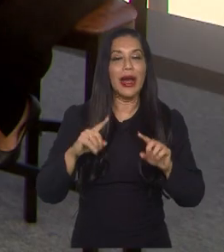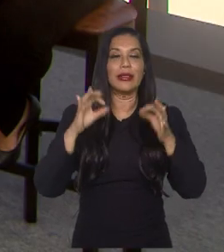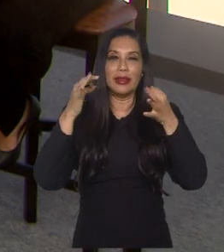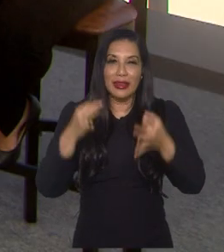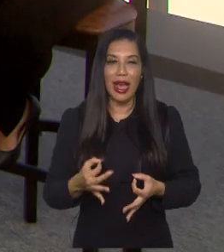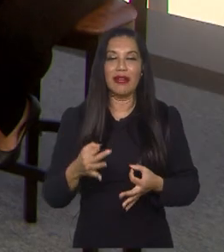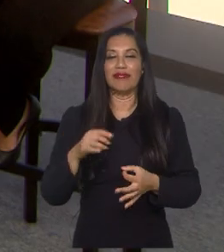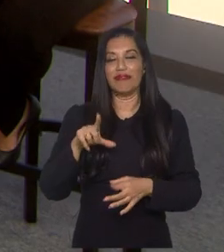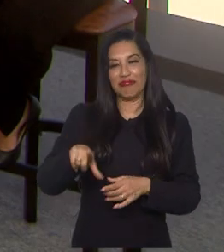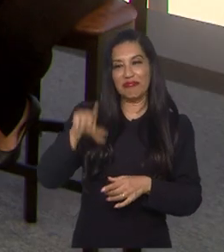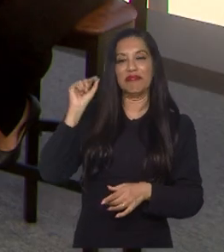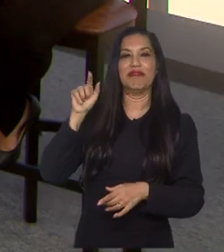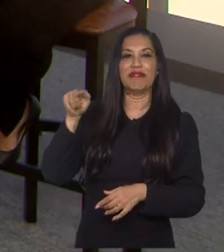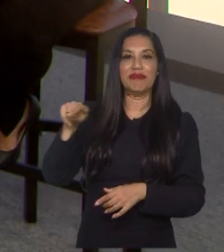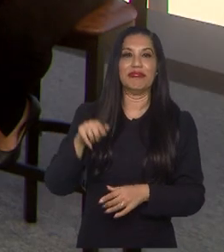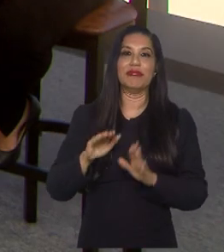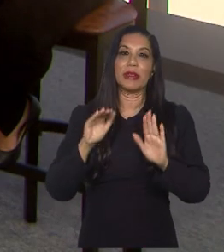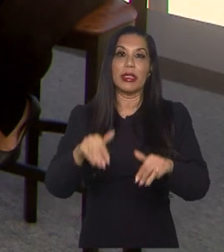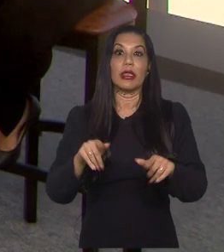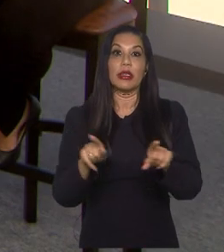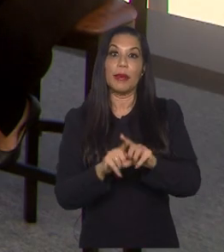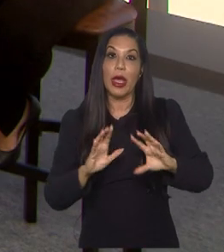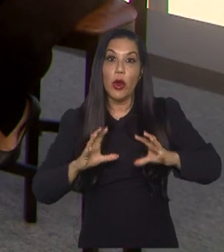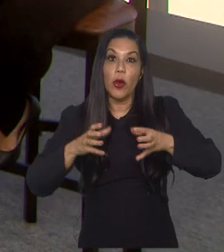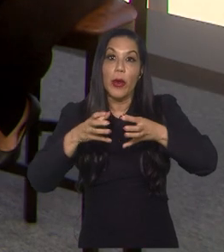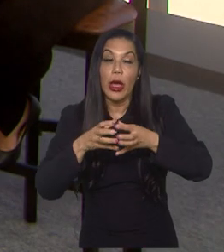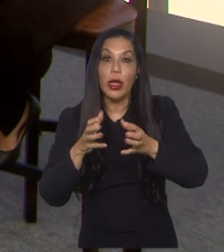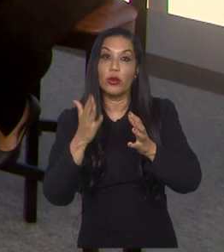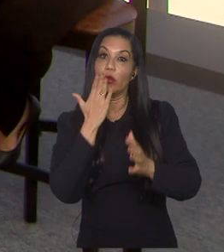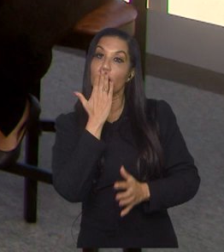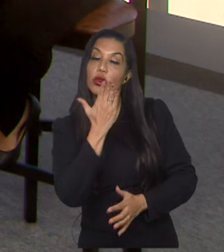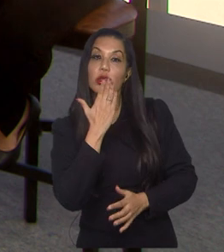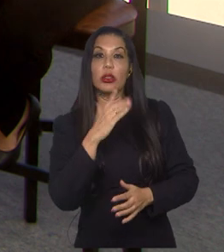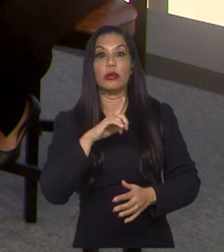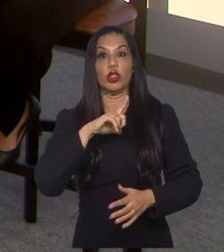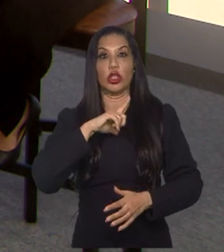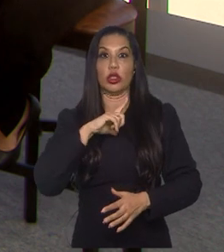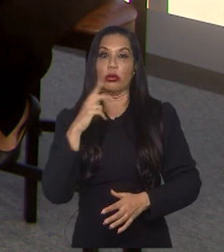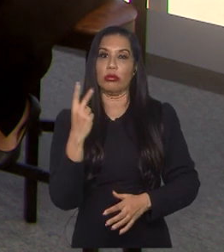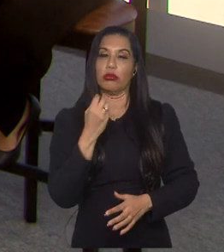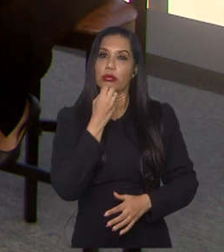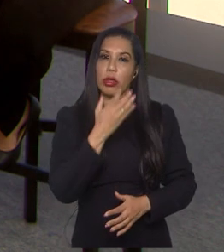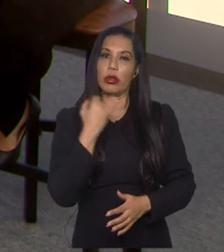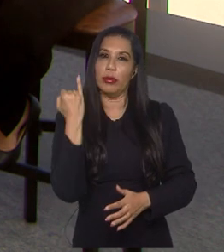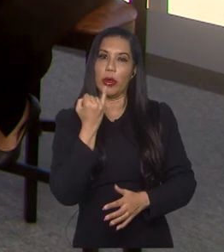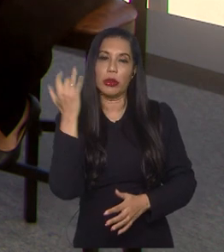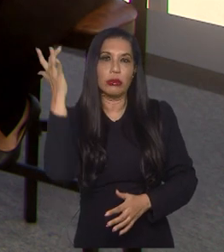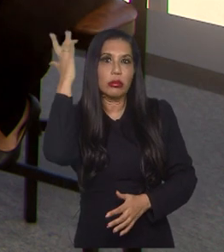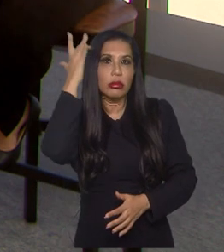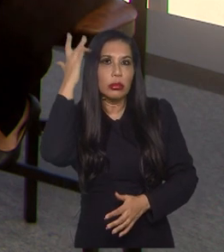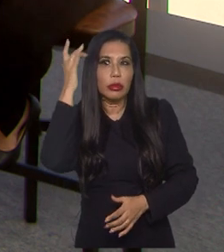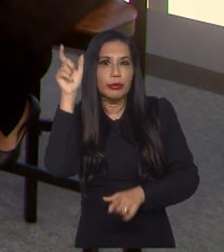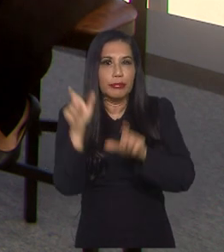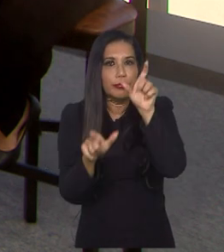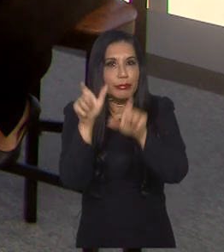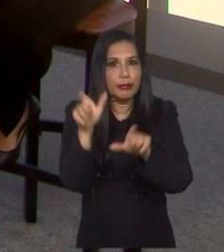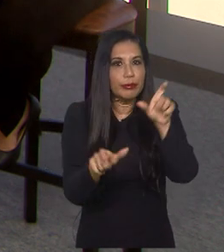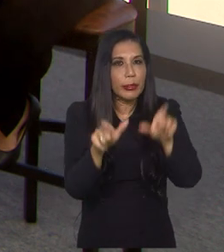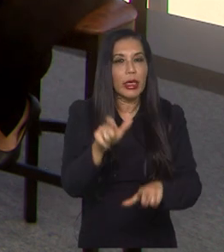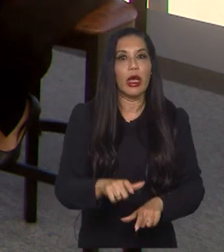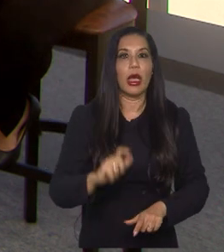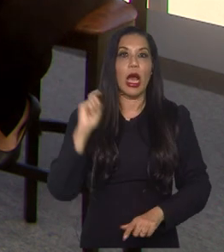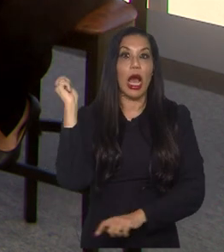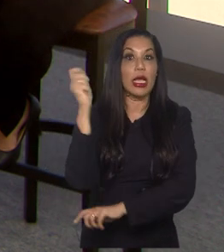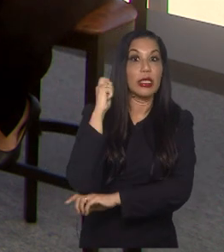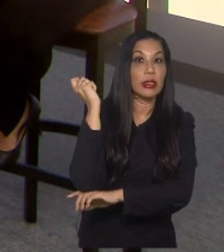se desenhando para isso, né? E é uma equipe que tem alguns bons valores também surgindo, né? Eu diria que a